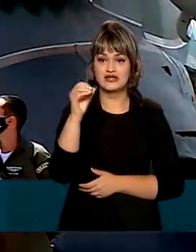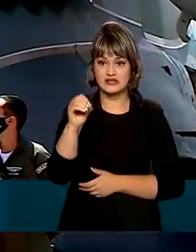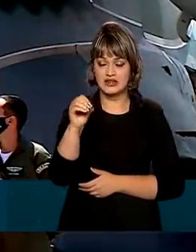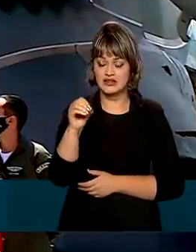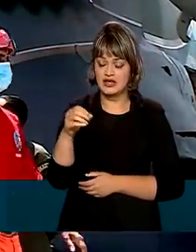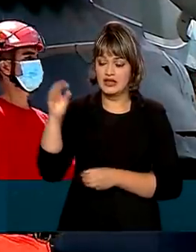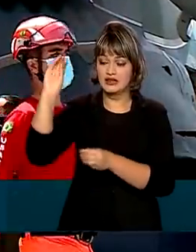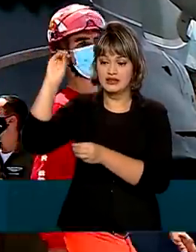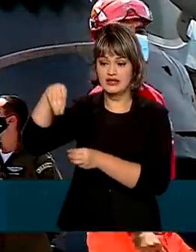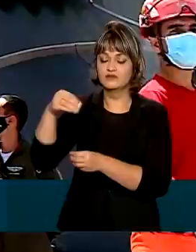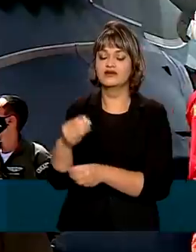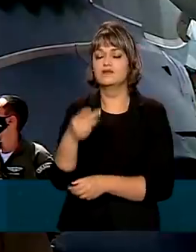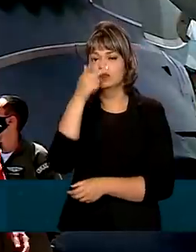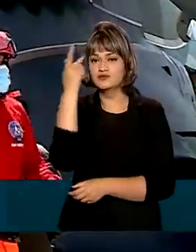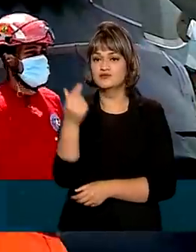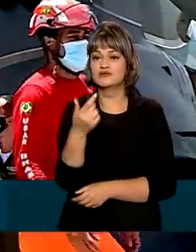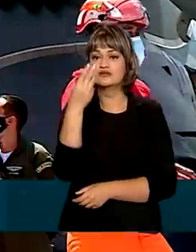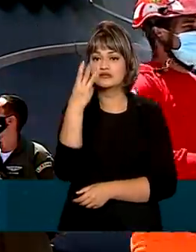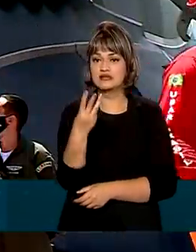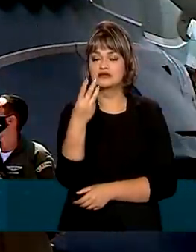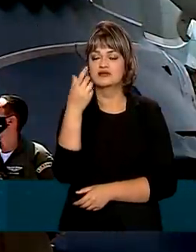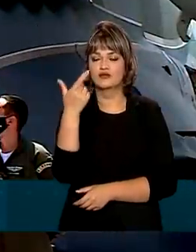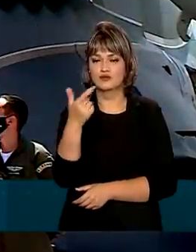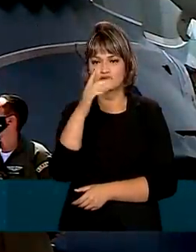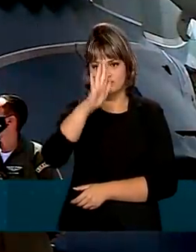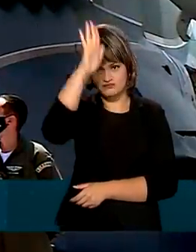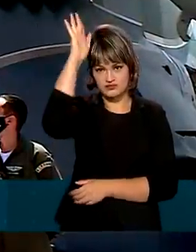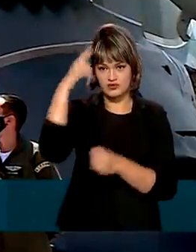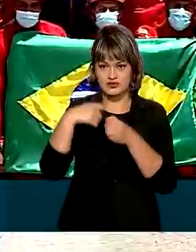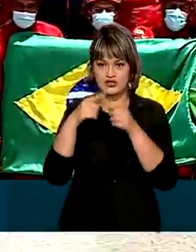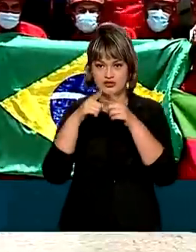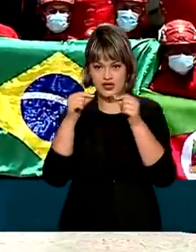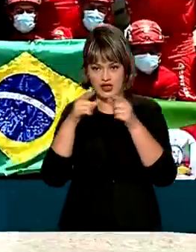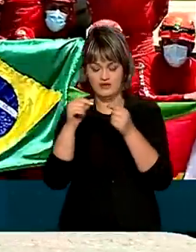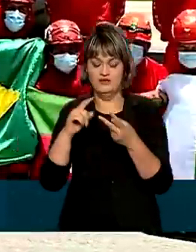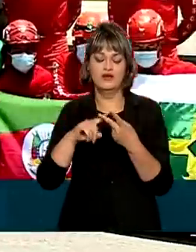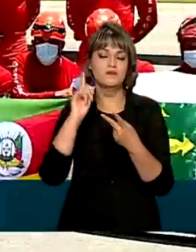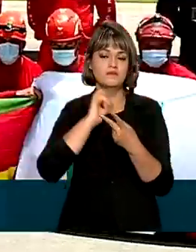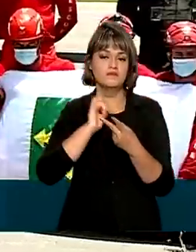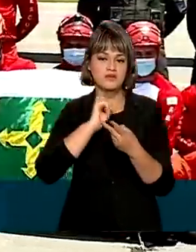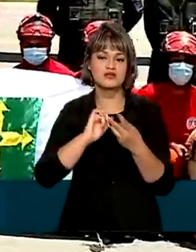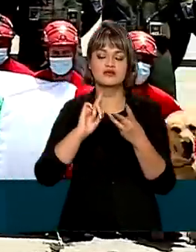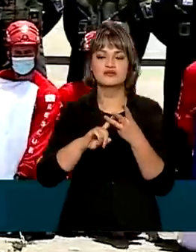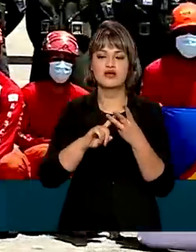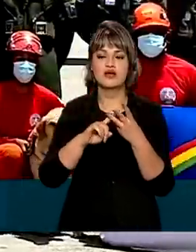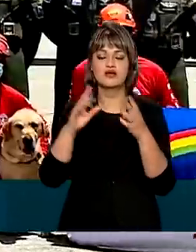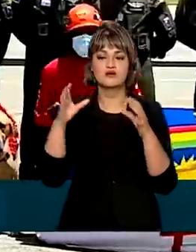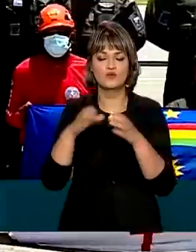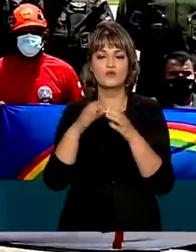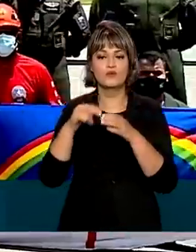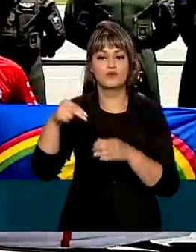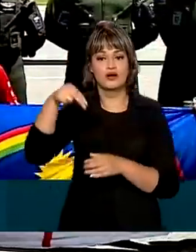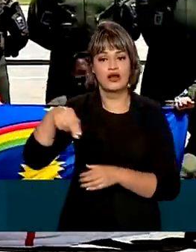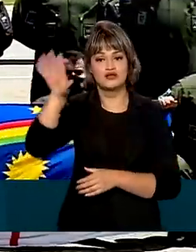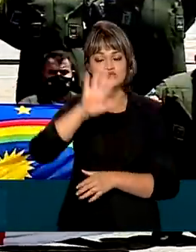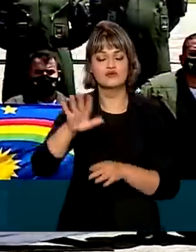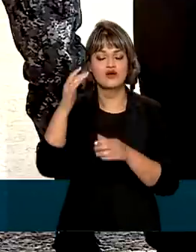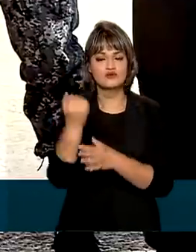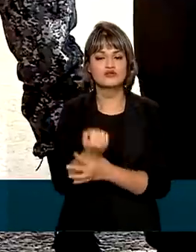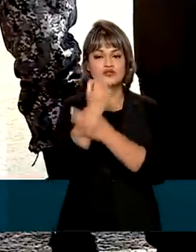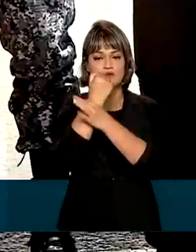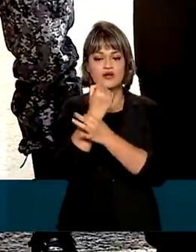32 militares do Corpo de Bombeiros do Distrito Federal de Minas Gerais e da Força Nacional de Segurança